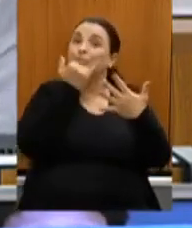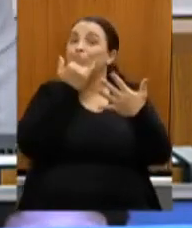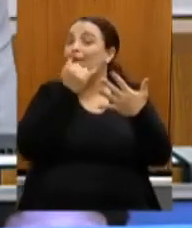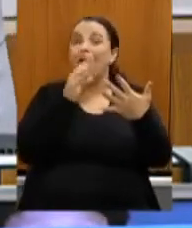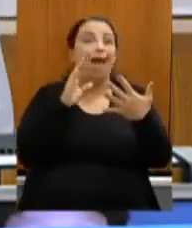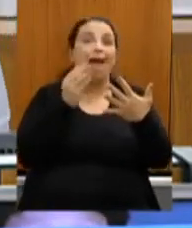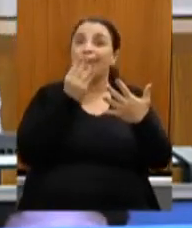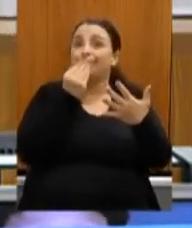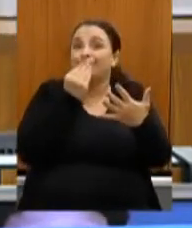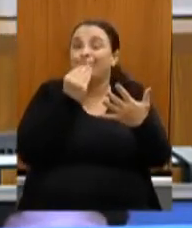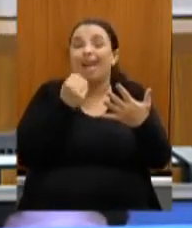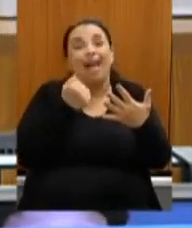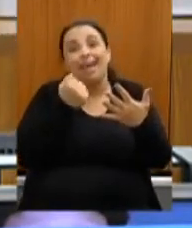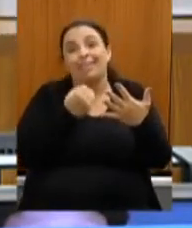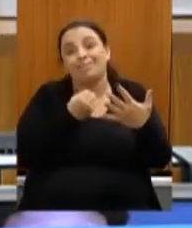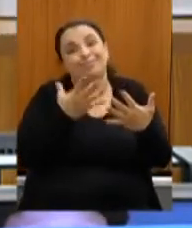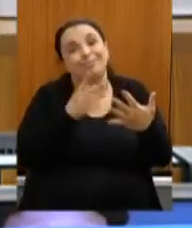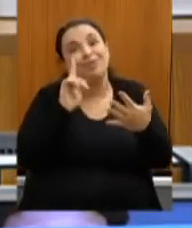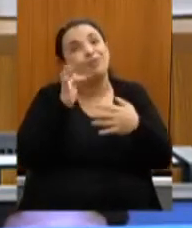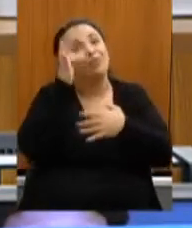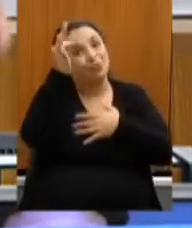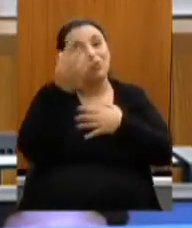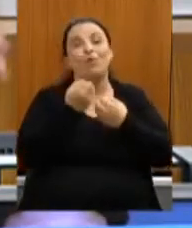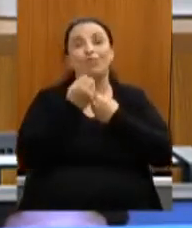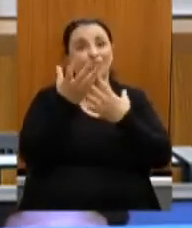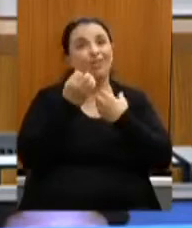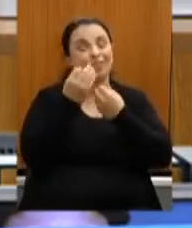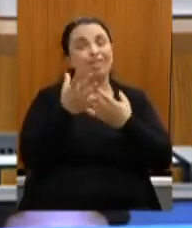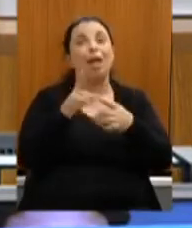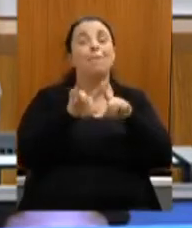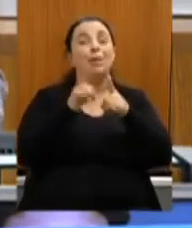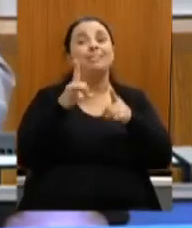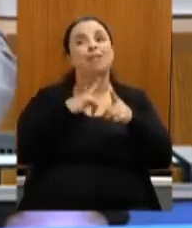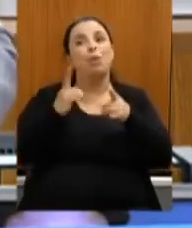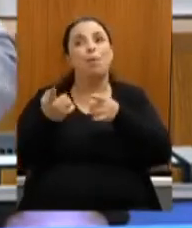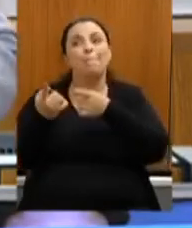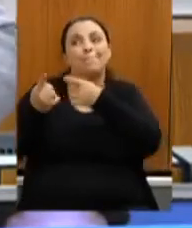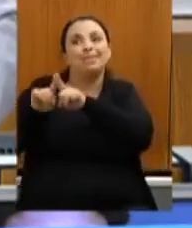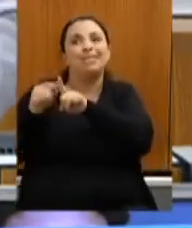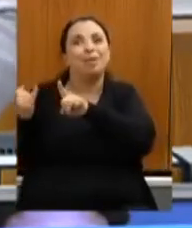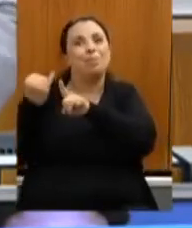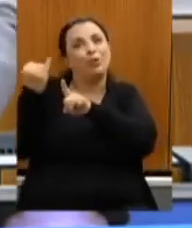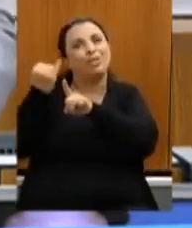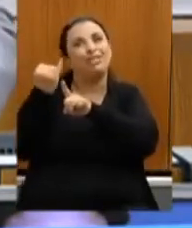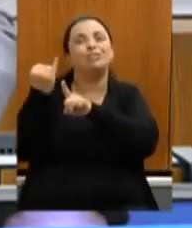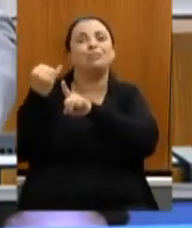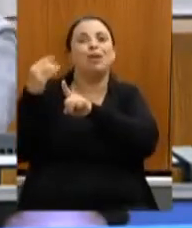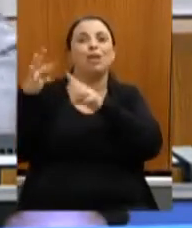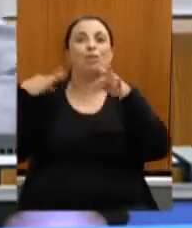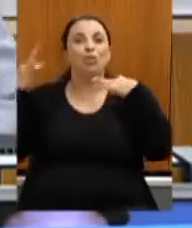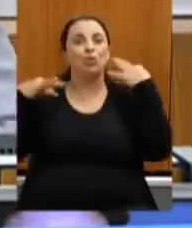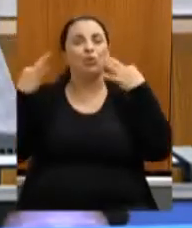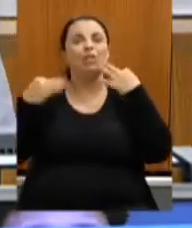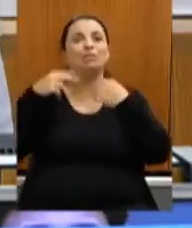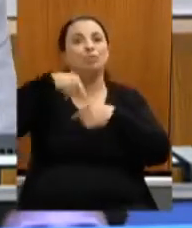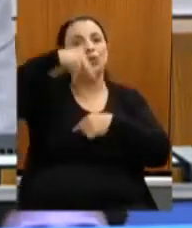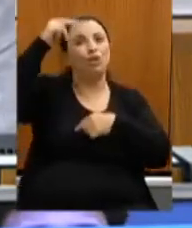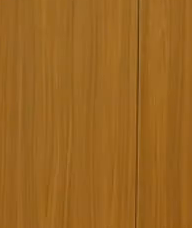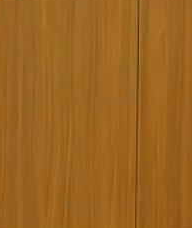segredos mas nós estamos fazendo uma parceria muito interessante para a promoção turística do norte de Minas